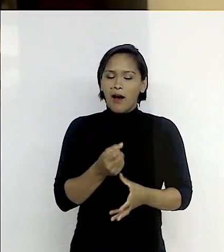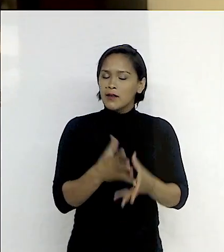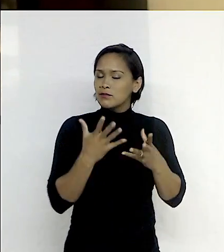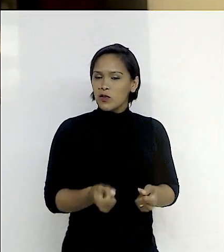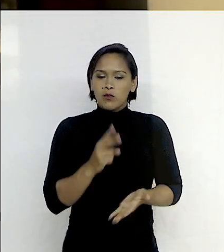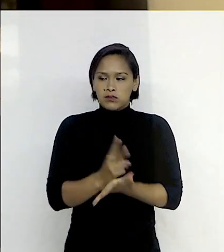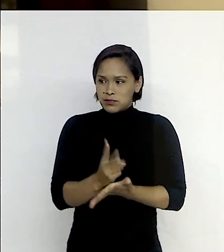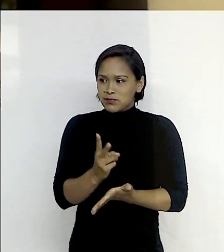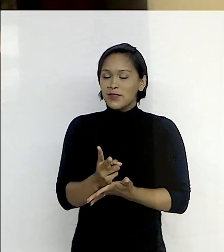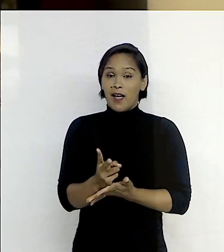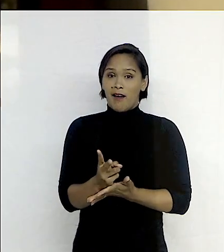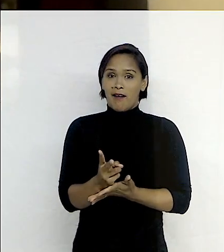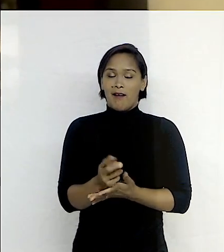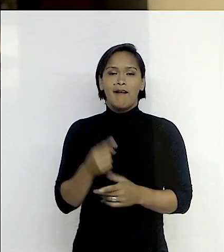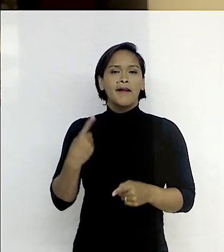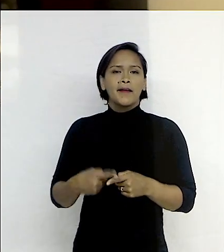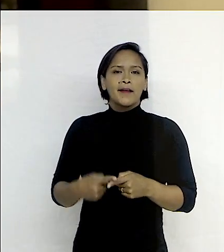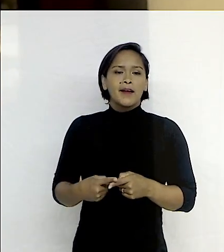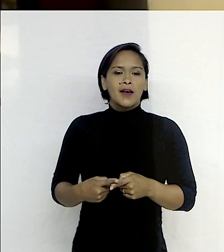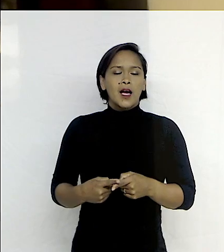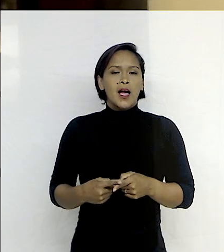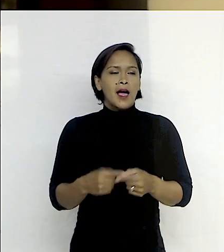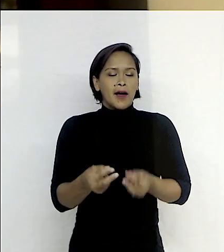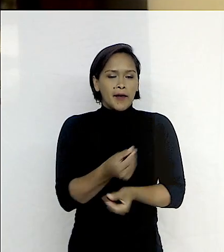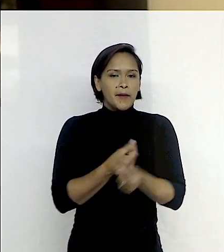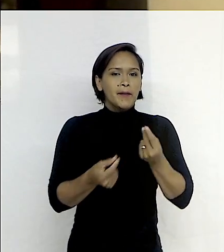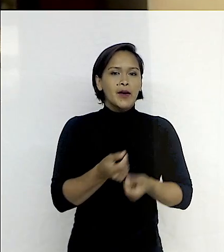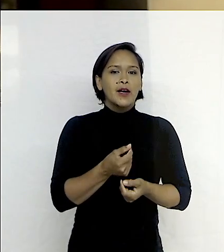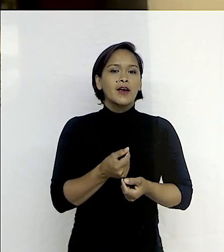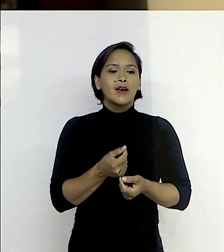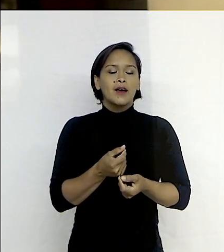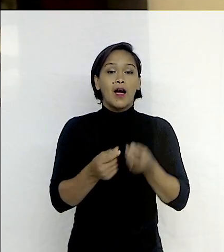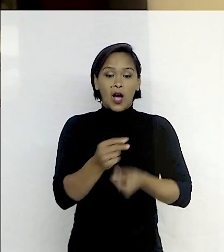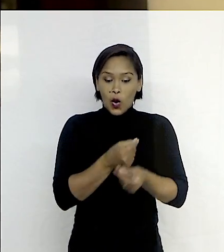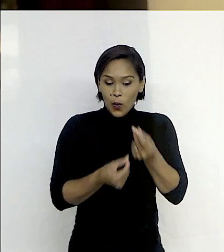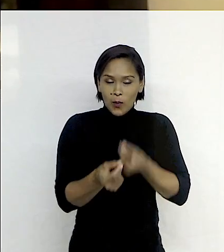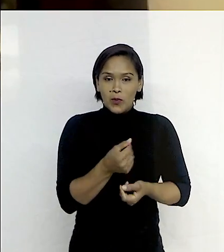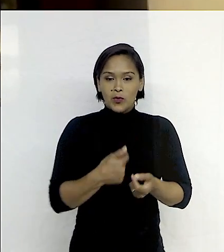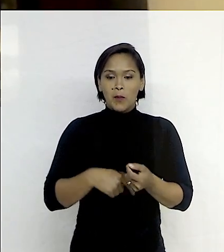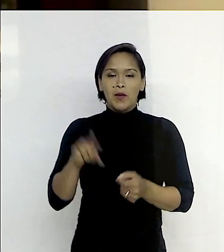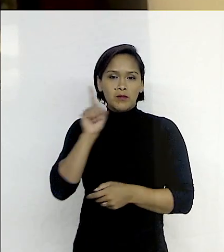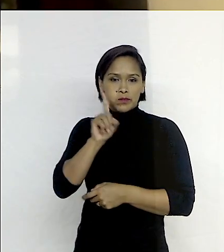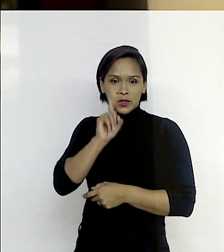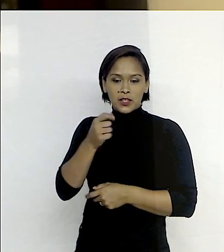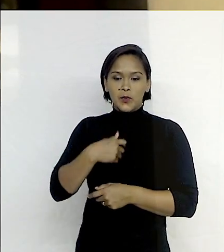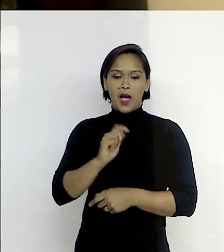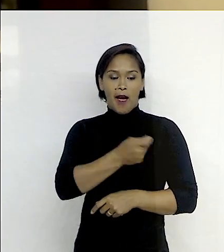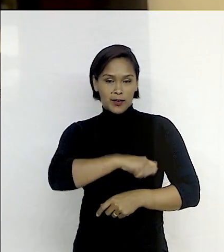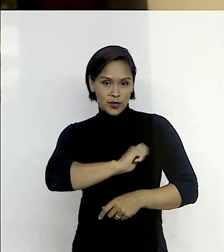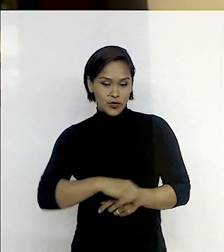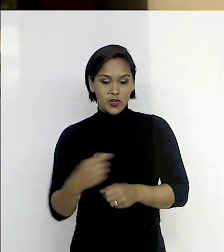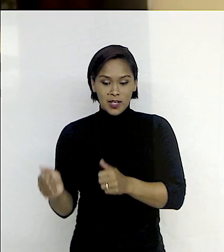Vejam bem, a questão da economia dos Estados Unidos, Argentina, nossos